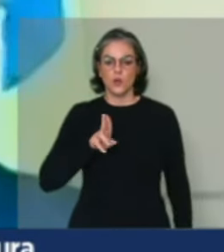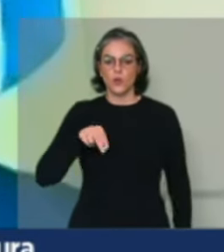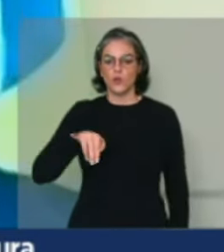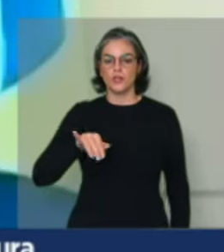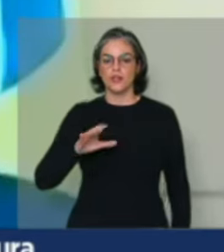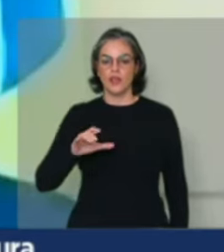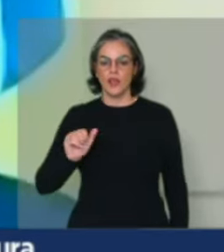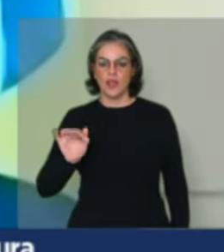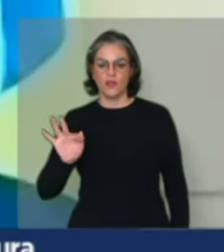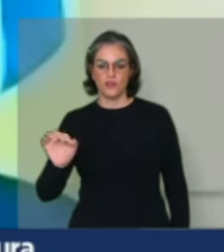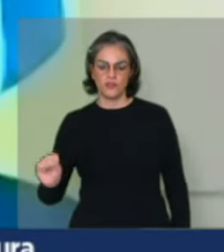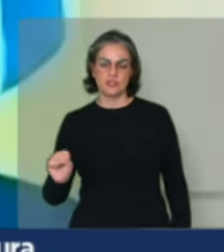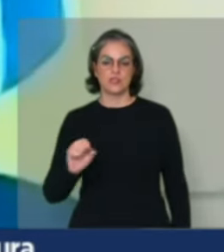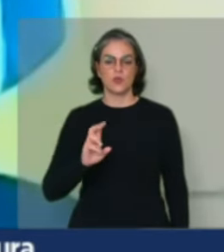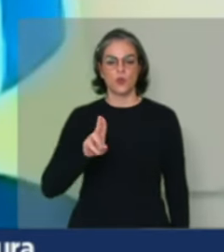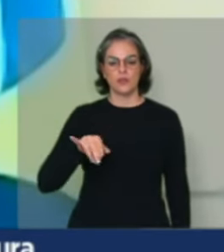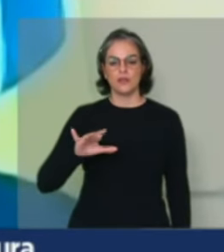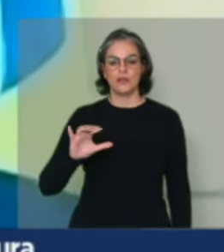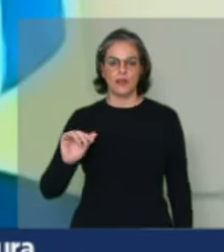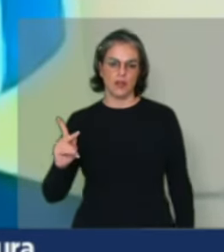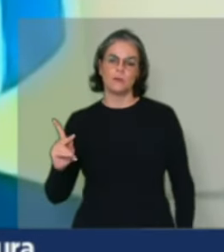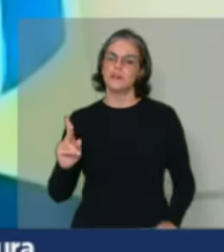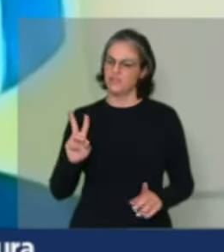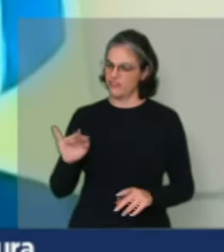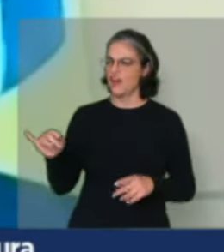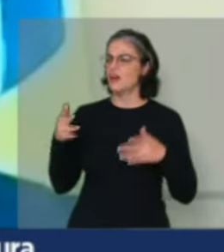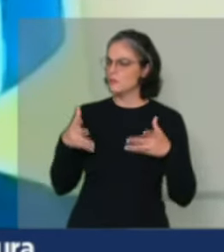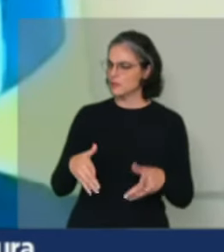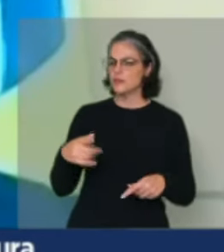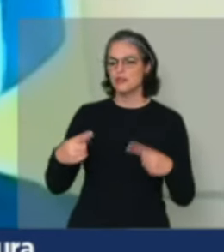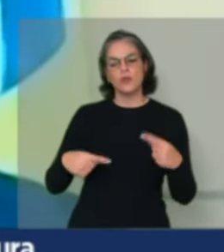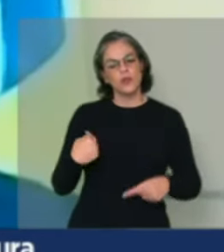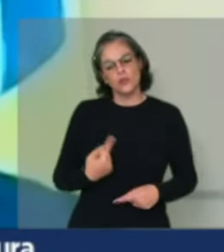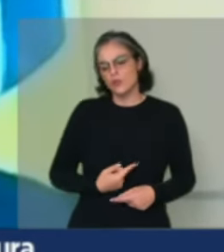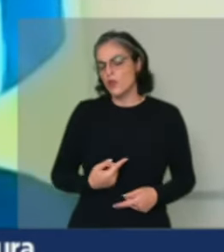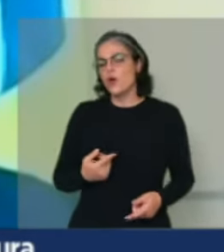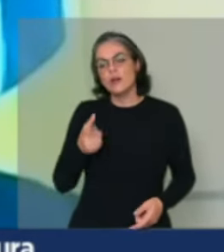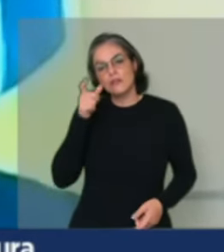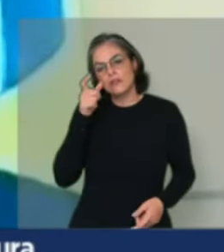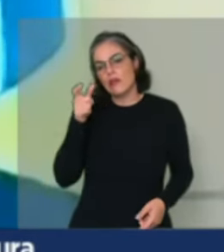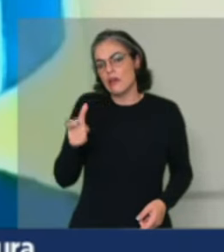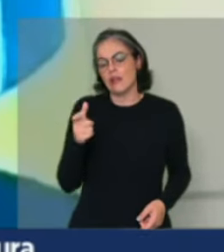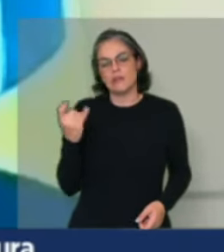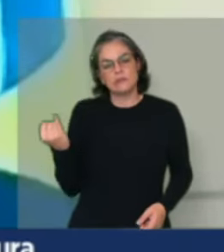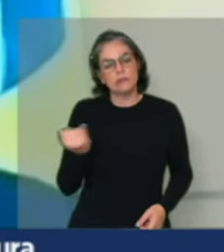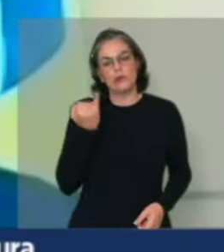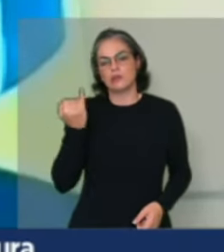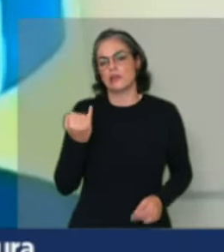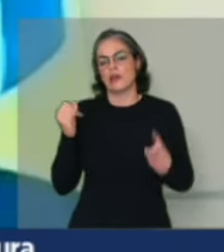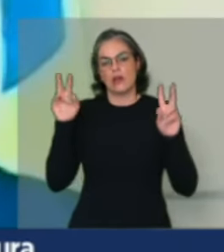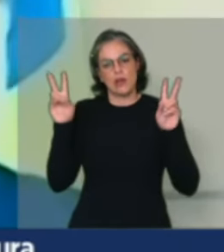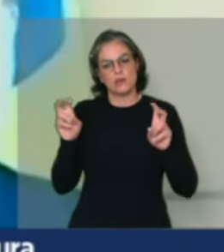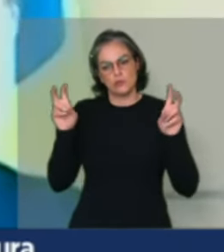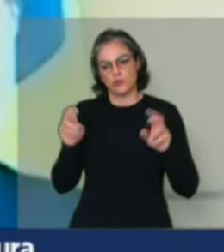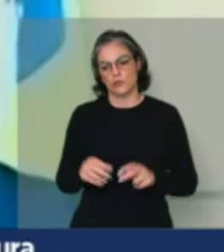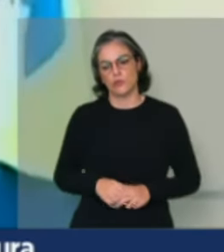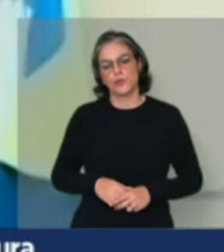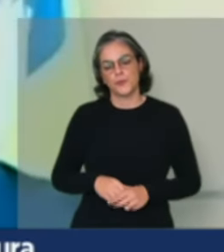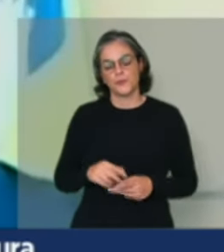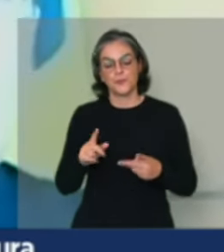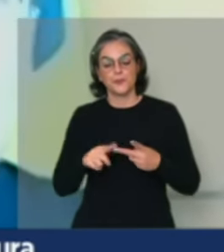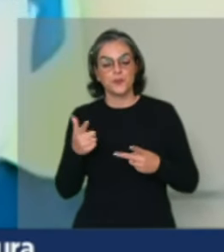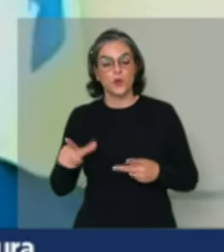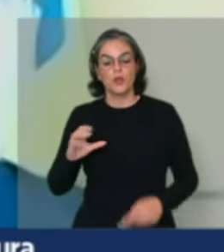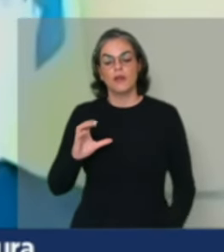vai participar dessa discussão, todos nós, porque esse é um assunto fundamental. O Cretel já disse, a gente tem